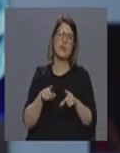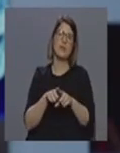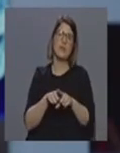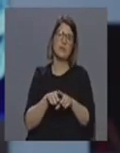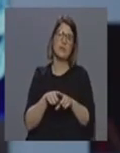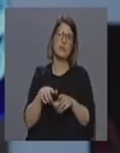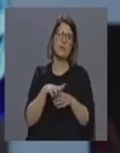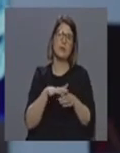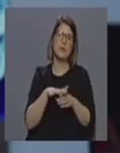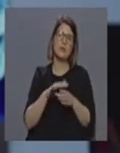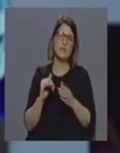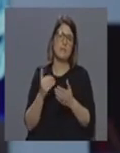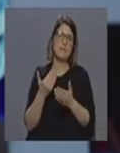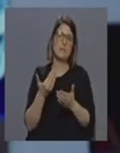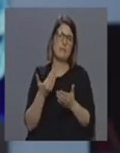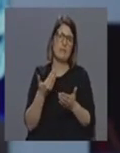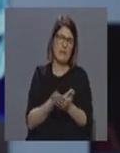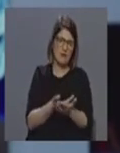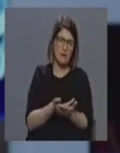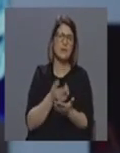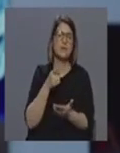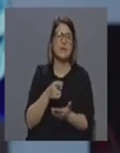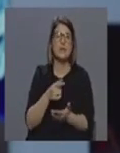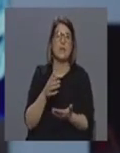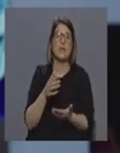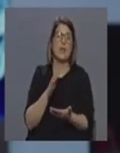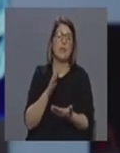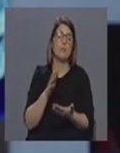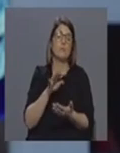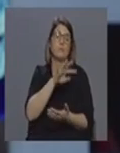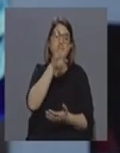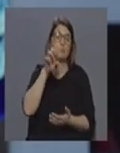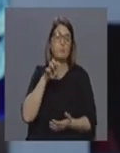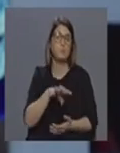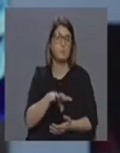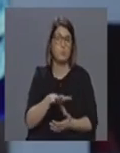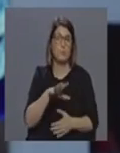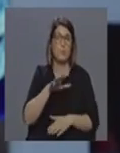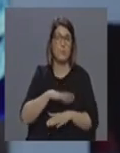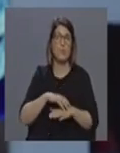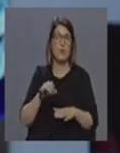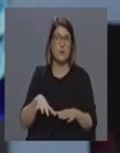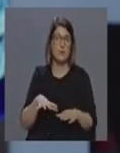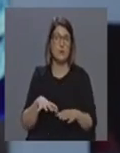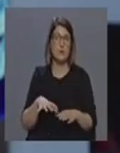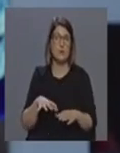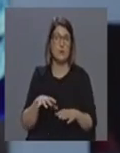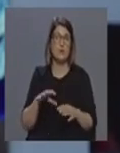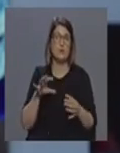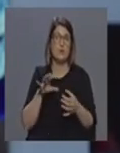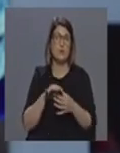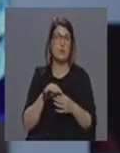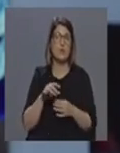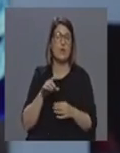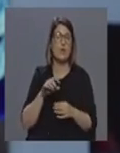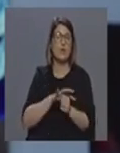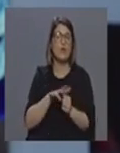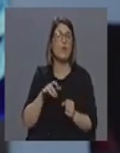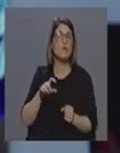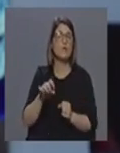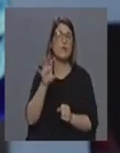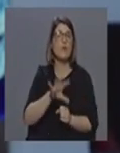dos cenários de impacto com toda a imprevisibilidade que entanto os mesmos detêm derivado do pouco conhecimento que temos também do comportamento deste novo coronavírus